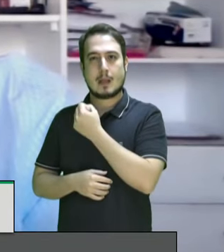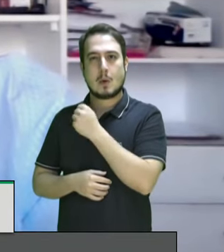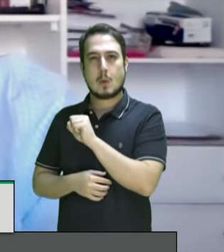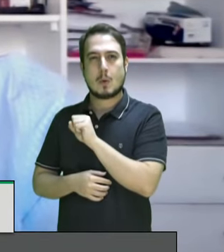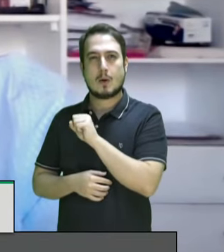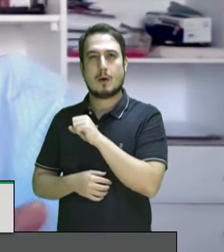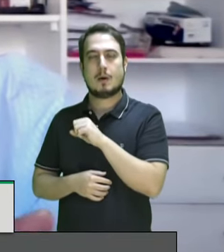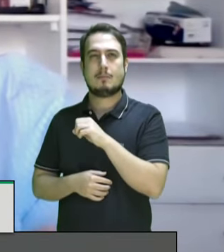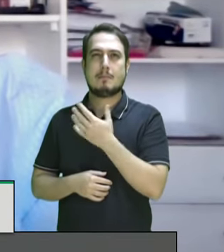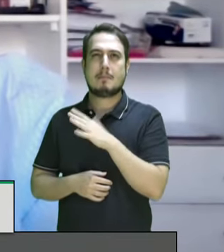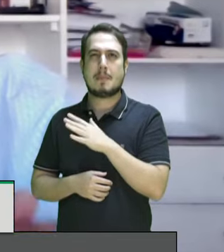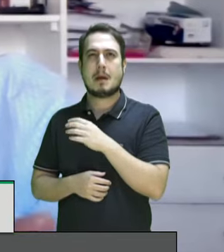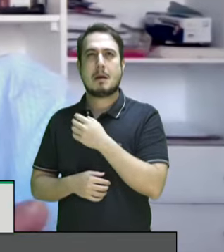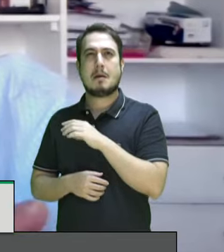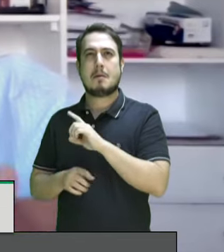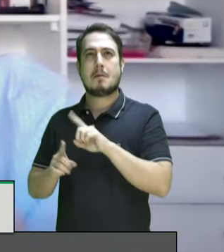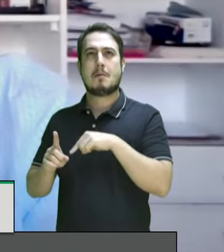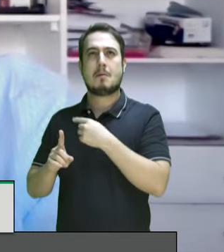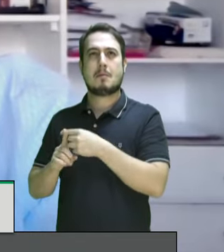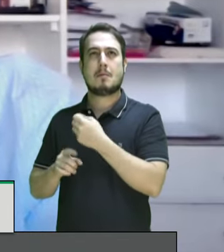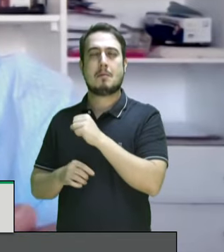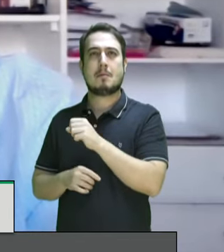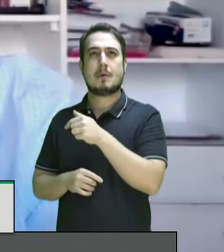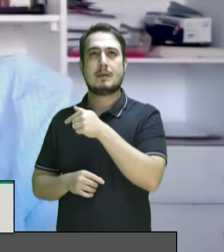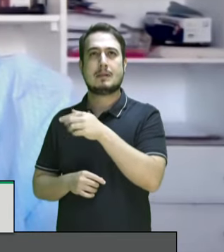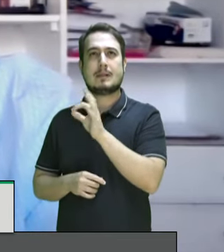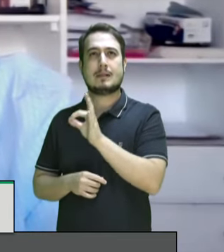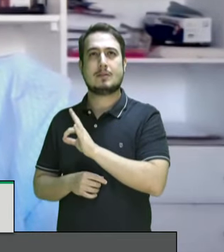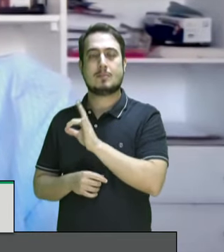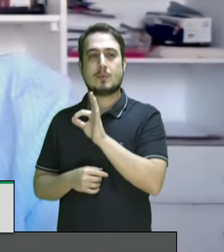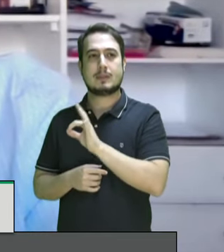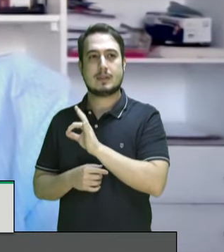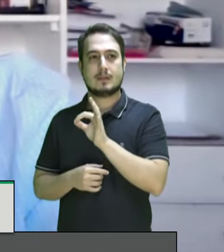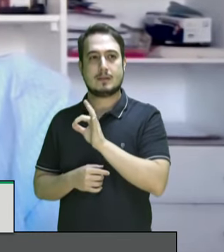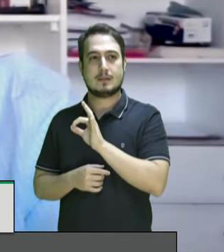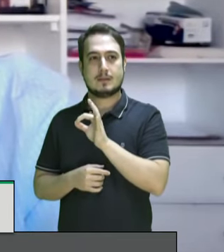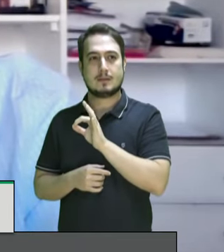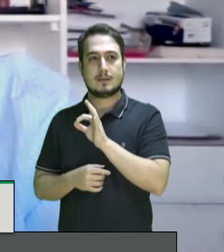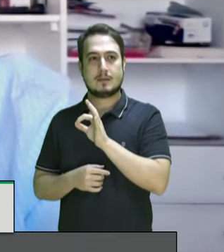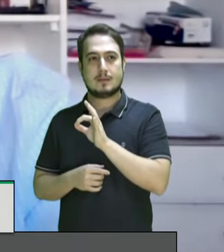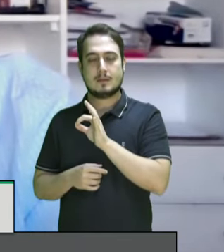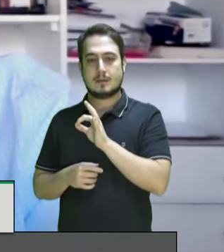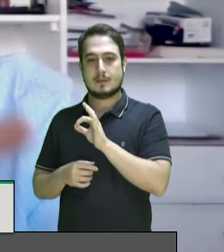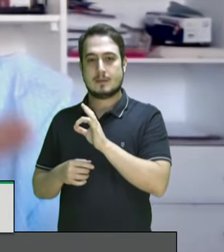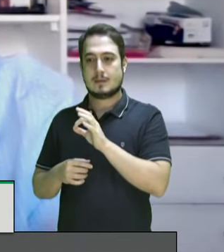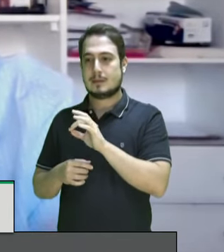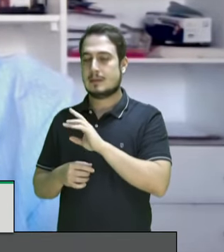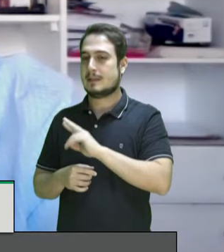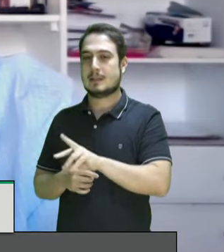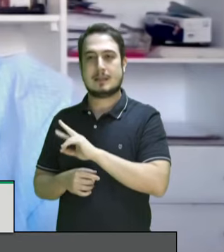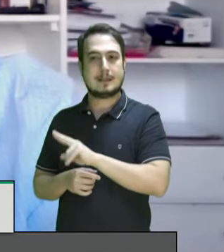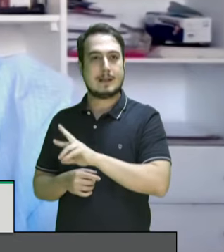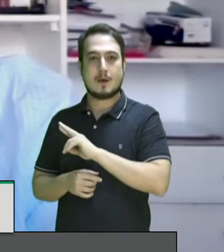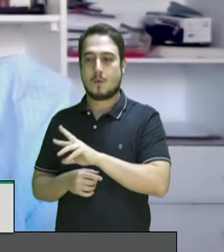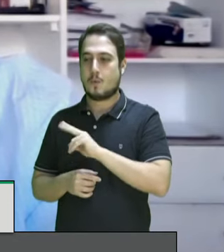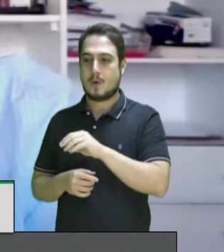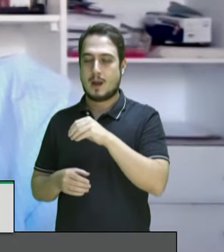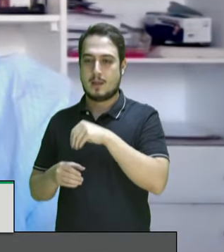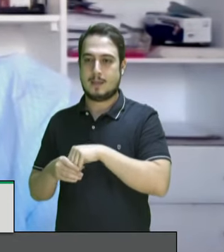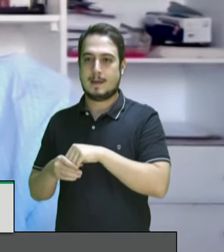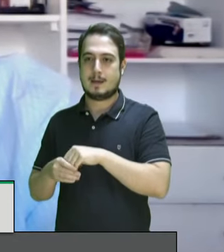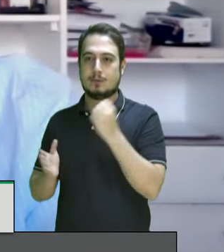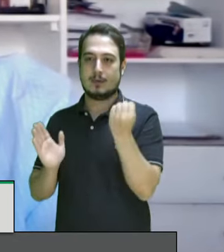aliás mais de 87% dos territórios quilombolas não são titulados no Brasil